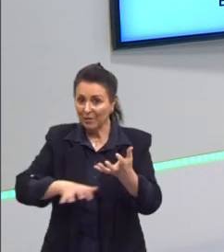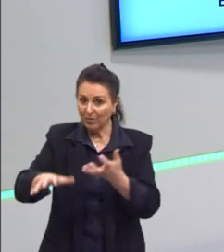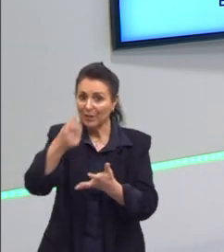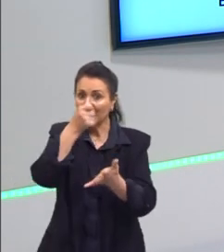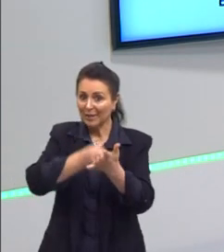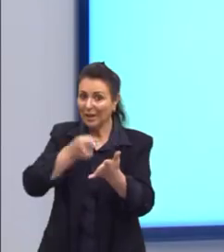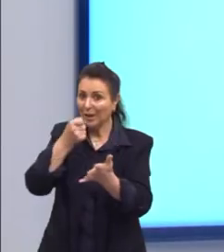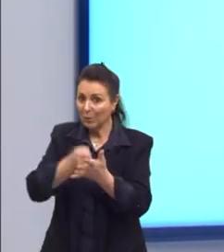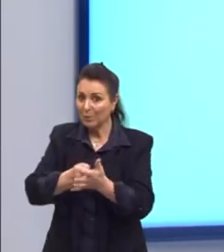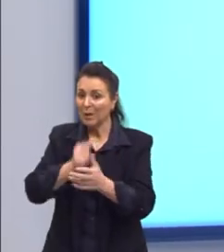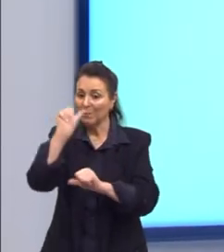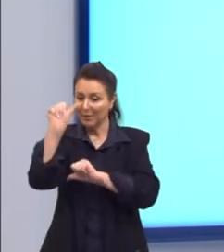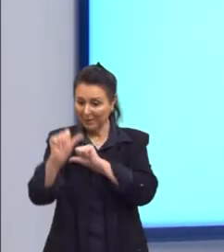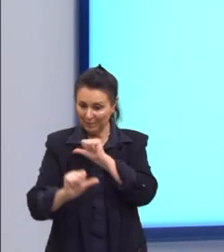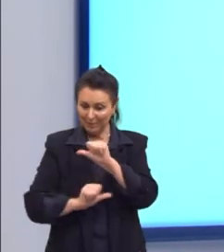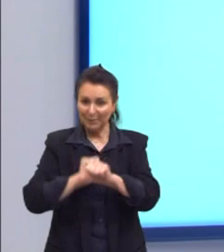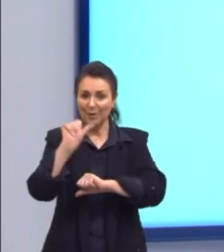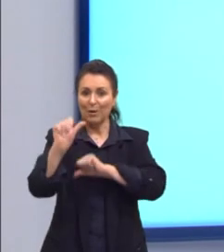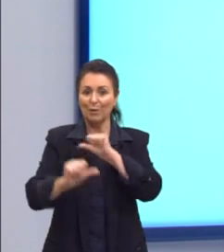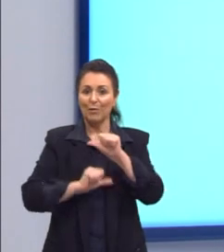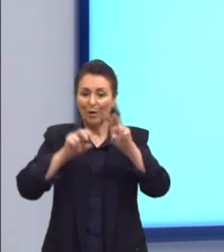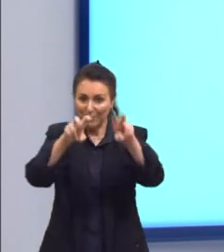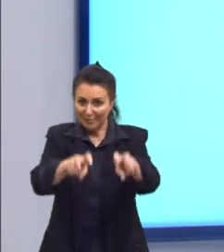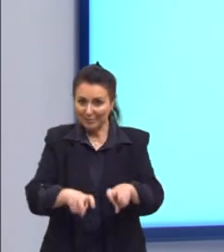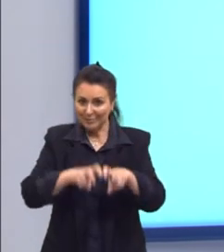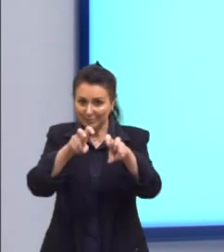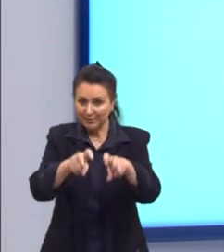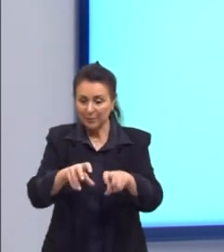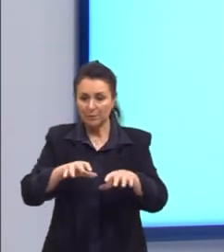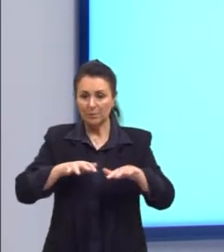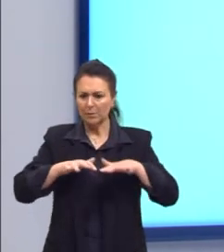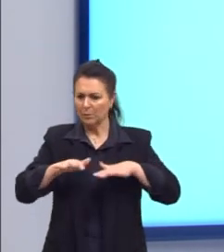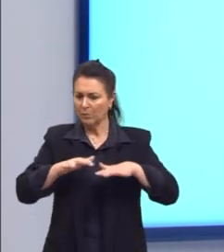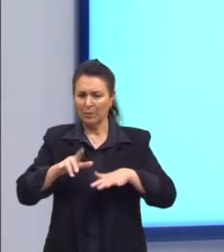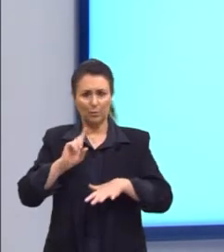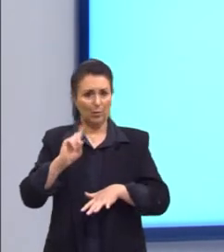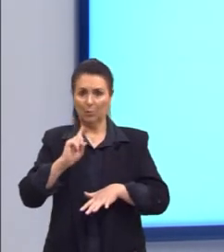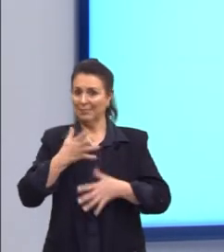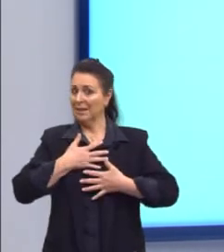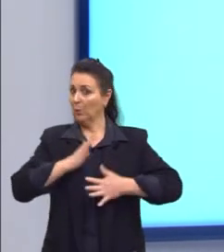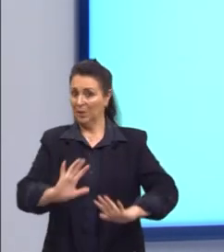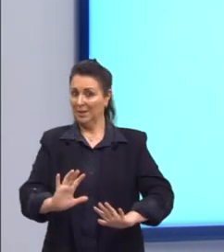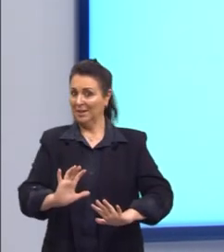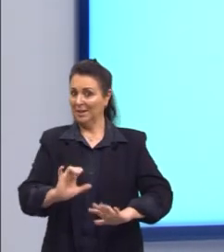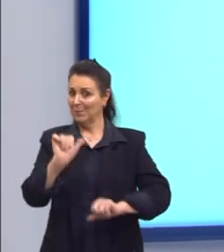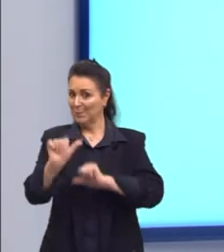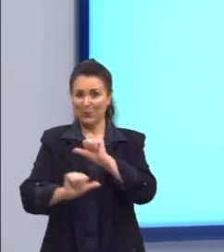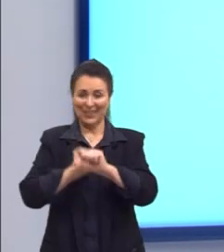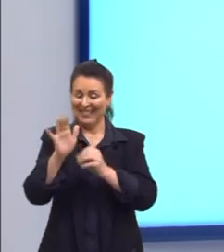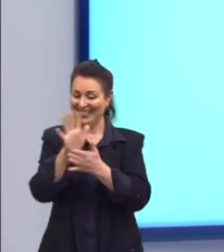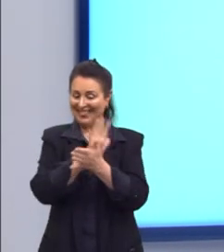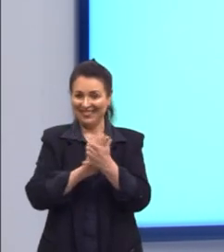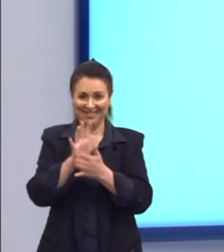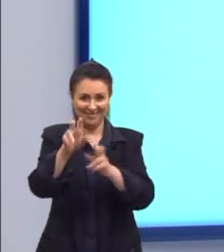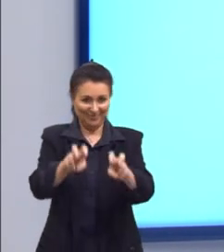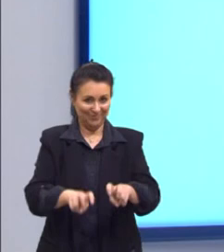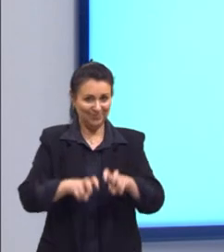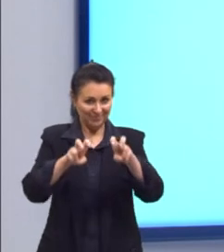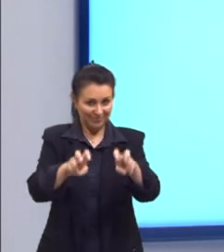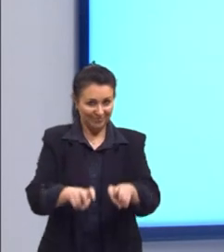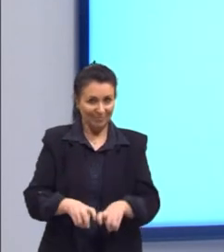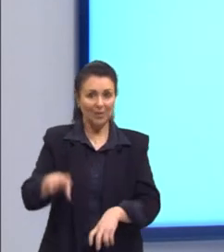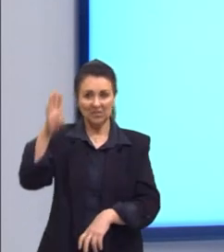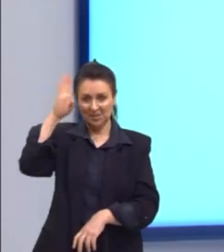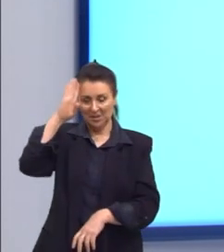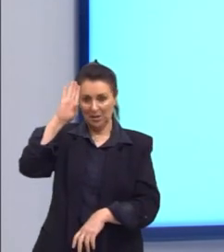pela reforma agrária. E esse movimento, ele não queria fazer a reforma agrária. Os tenentes não eram tão progressistas